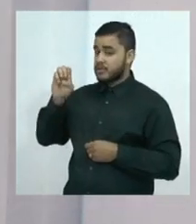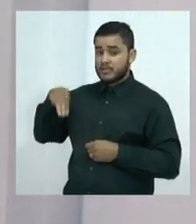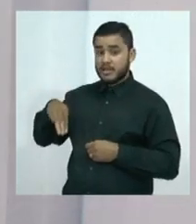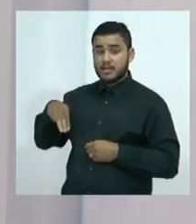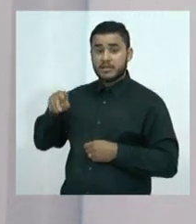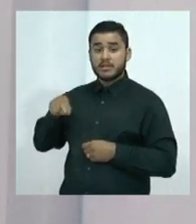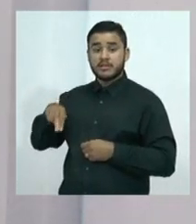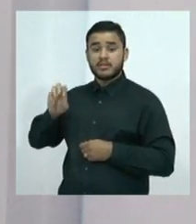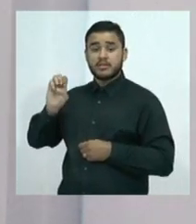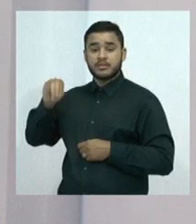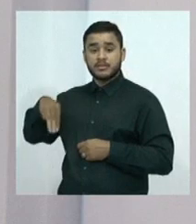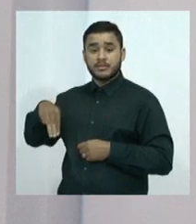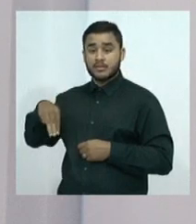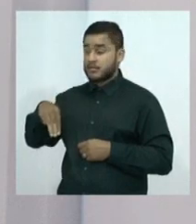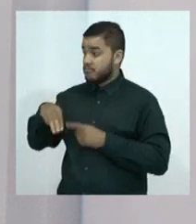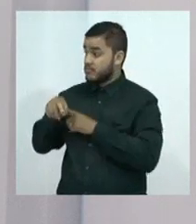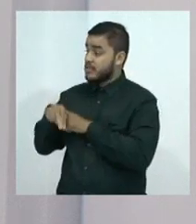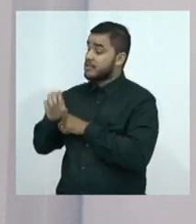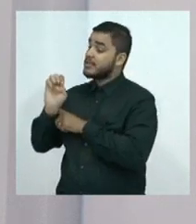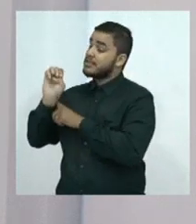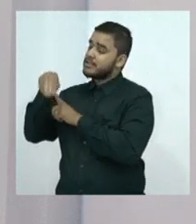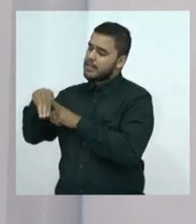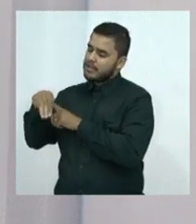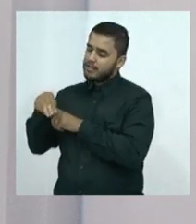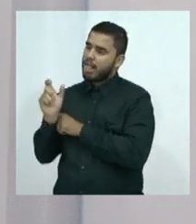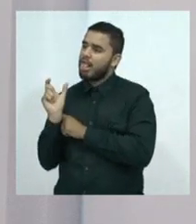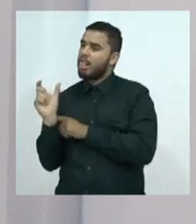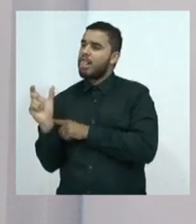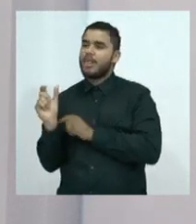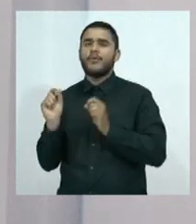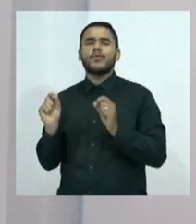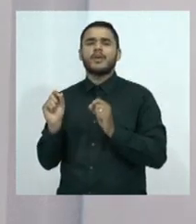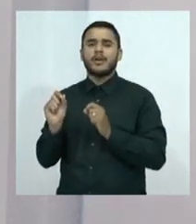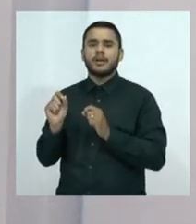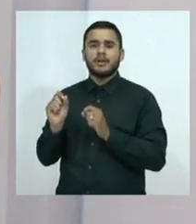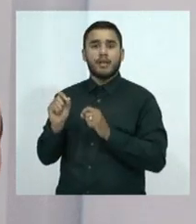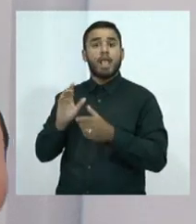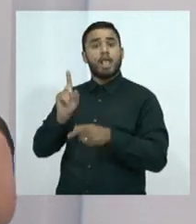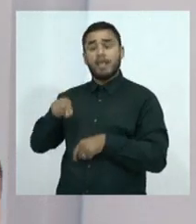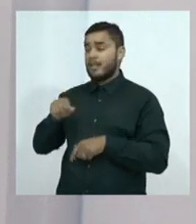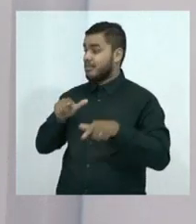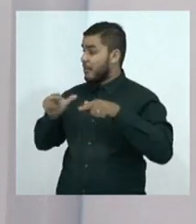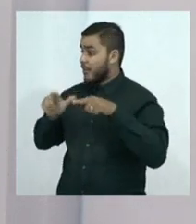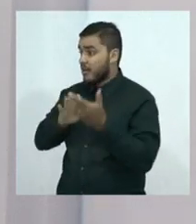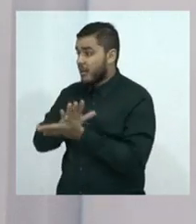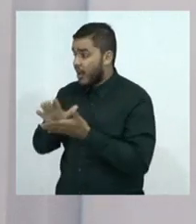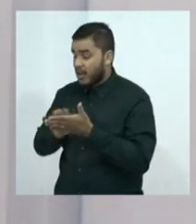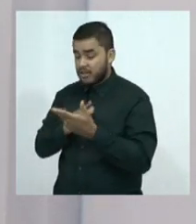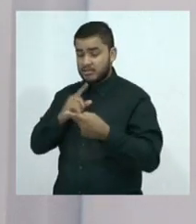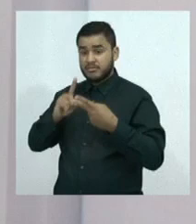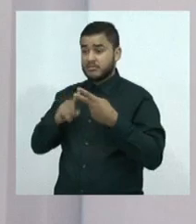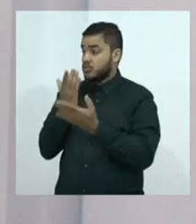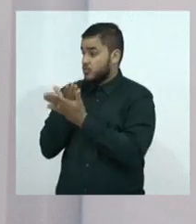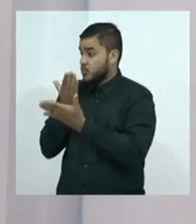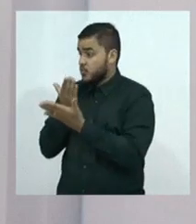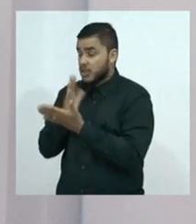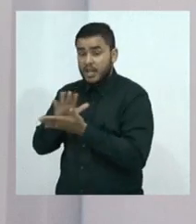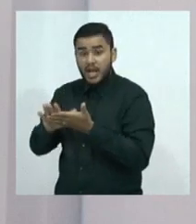trabalha, nem estuda, nem vai atrás de emprego. Então, fica um alvo muito fácil, realmente, para a cooptação